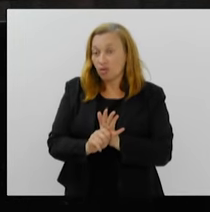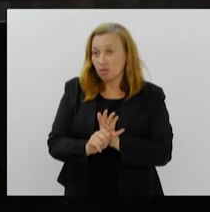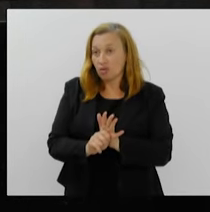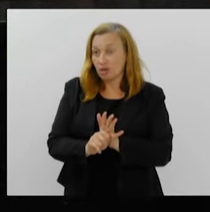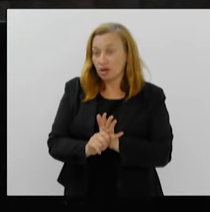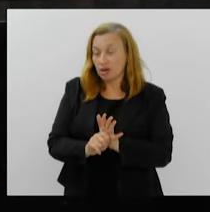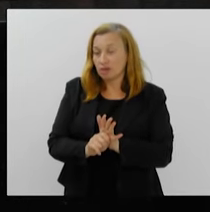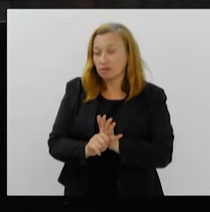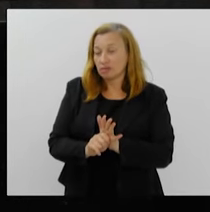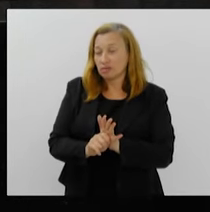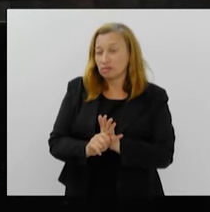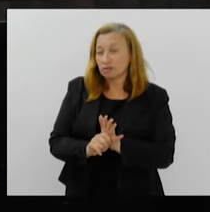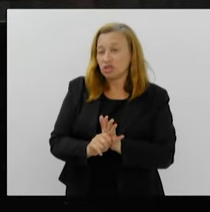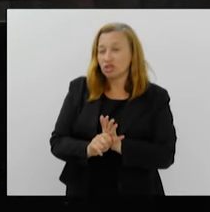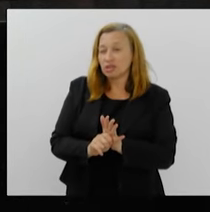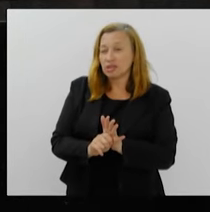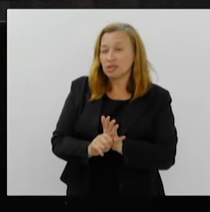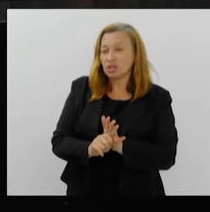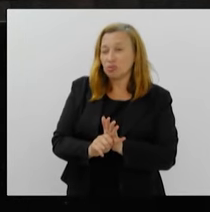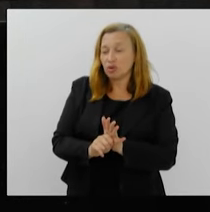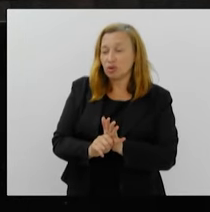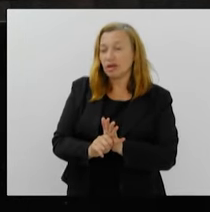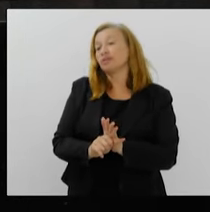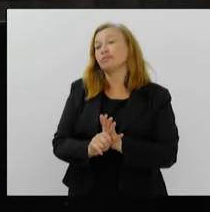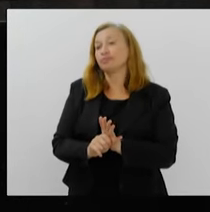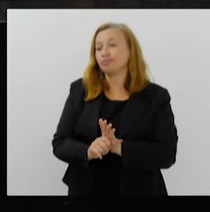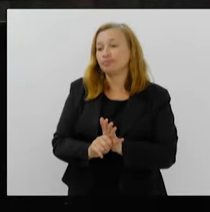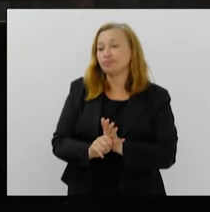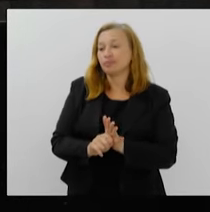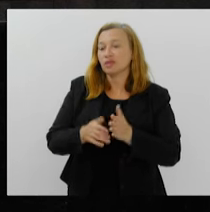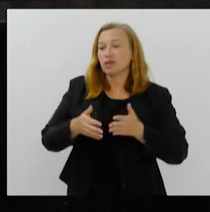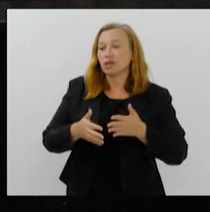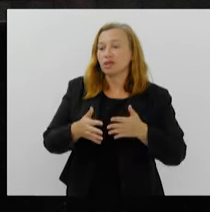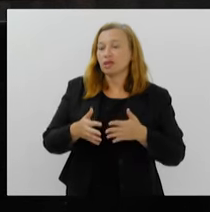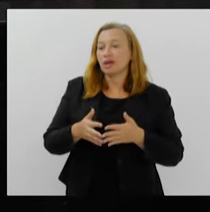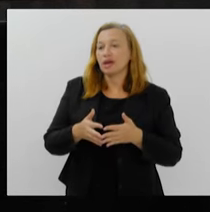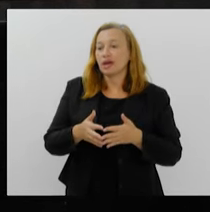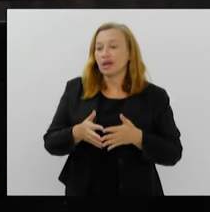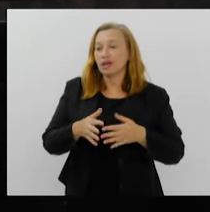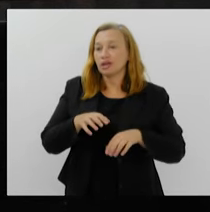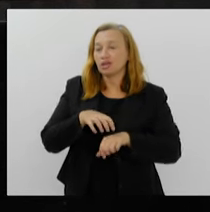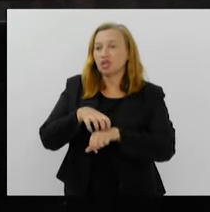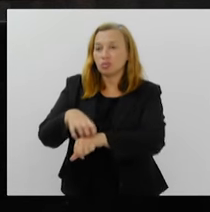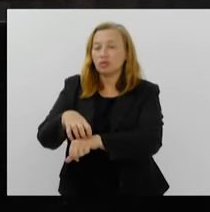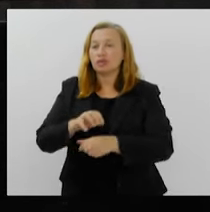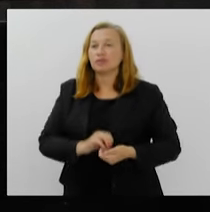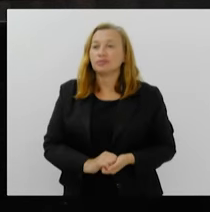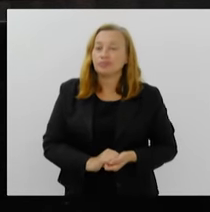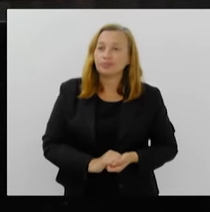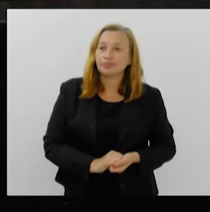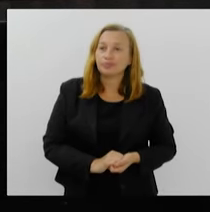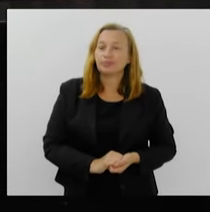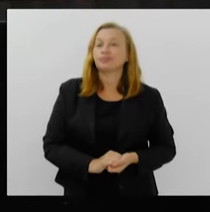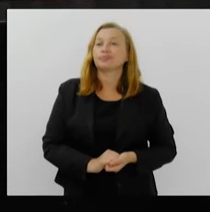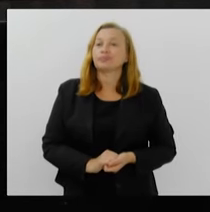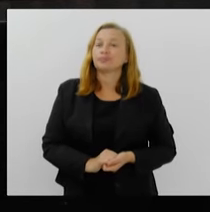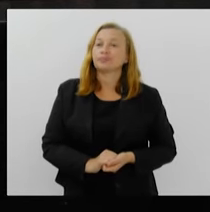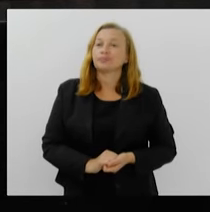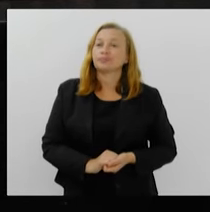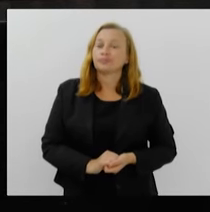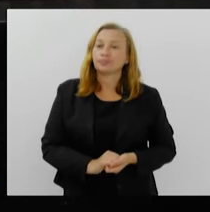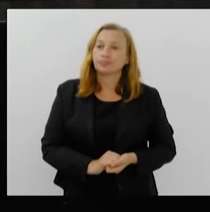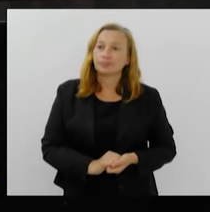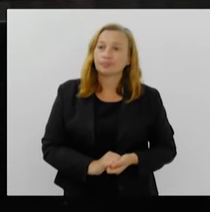capacidade de ter grande parte do seu território tangenciando